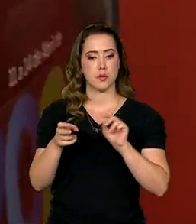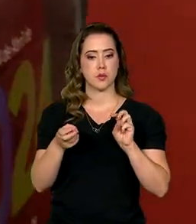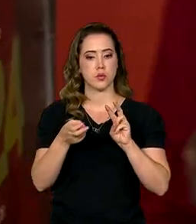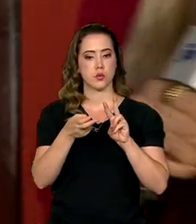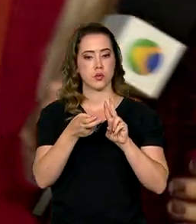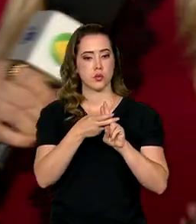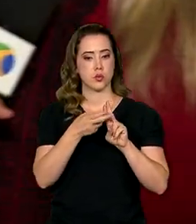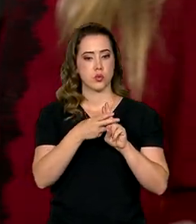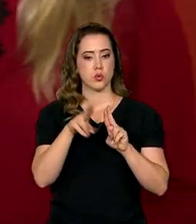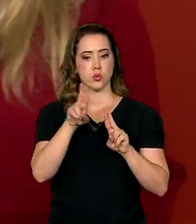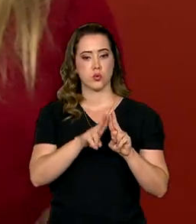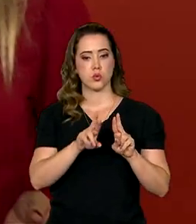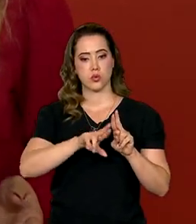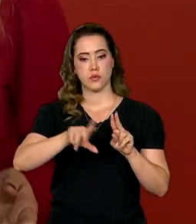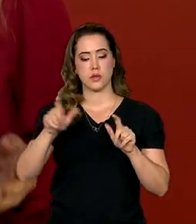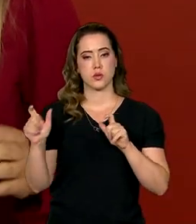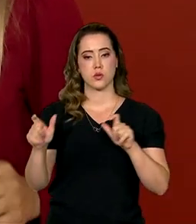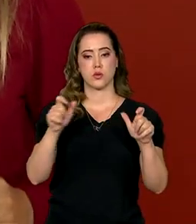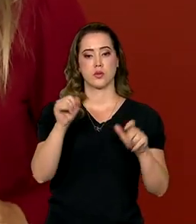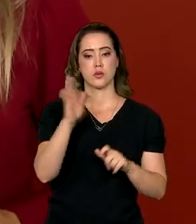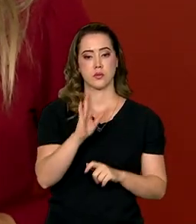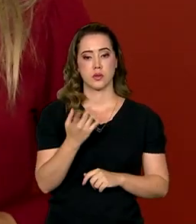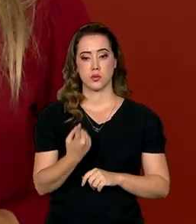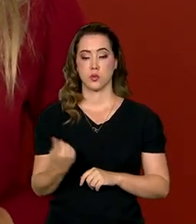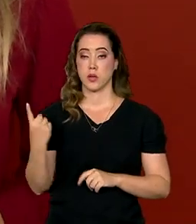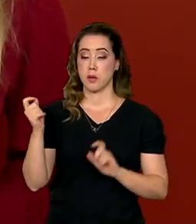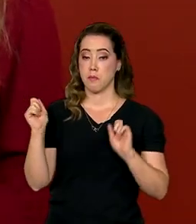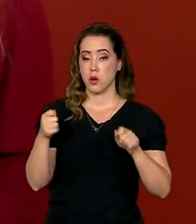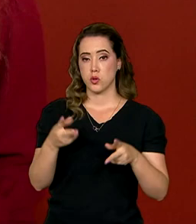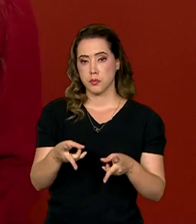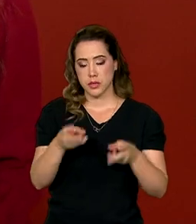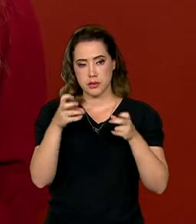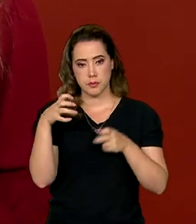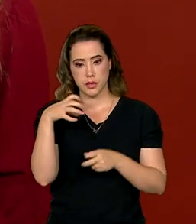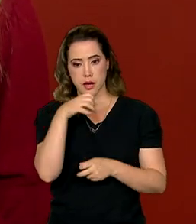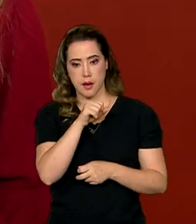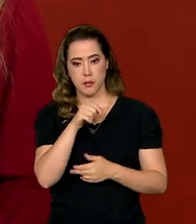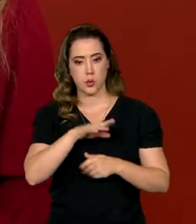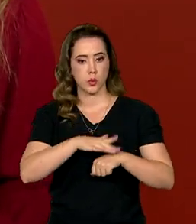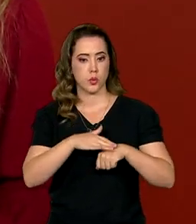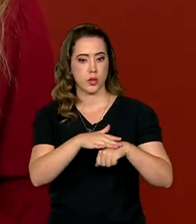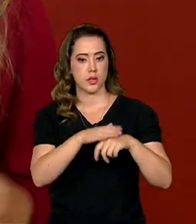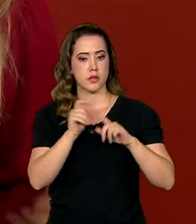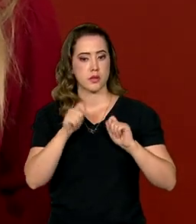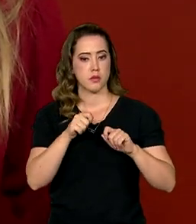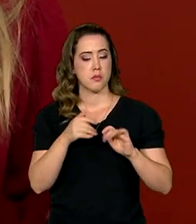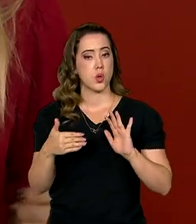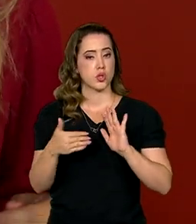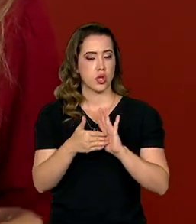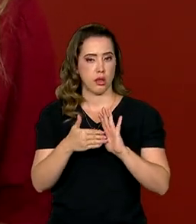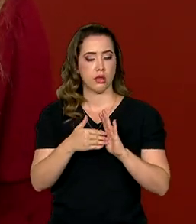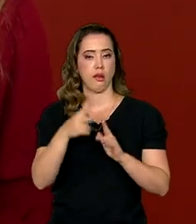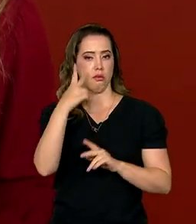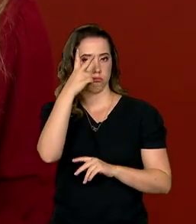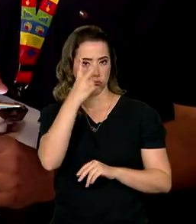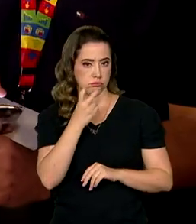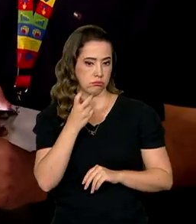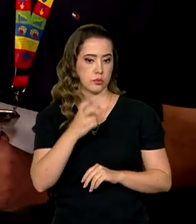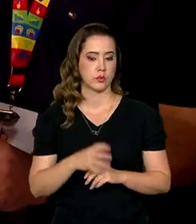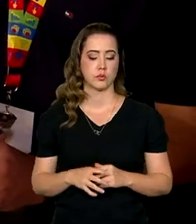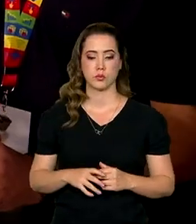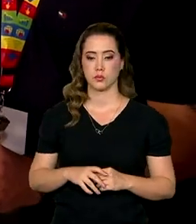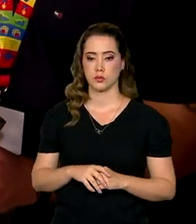percorre várias localidades brasileiras. Com ele, é possível diagnosticar doenças que poderiam até mesmo levar à cegueira.